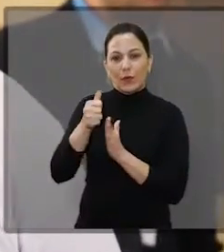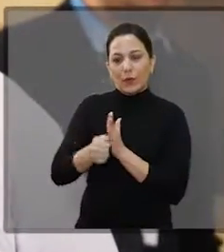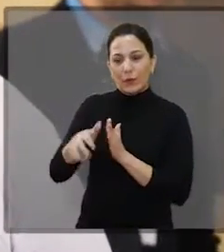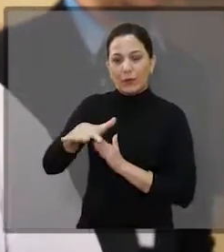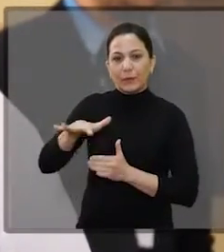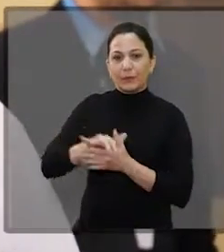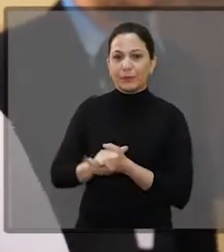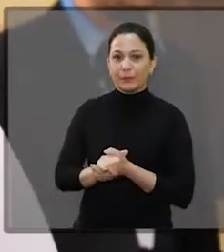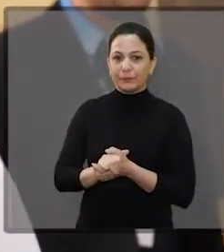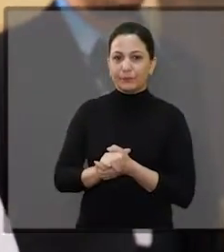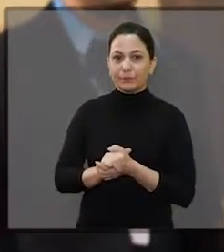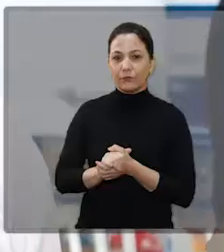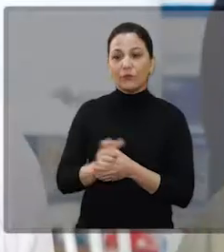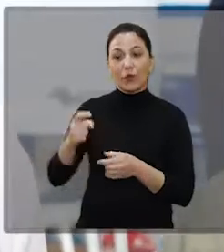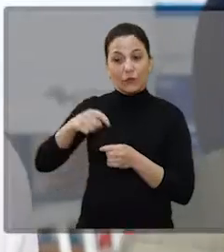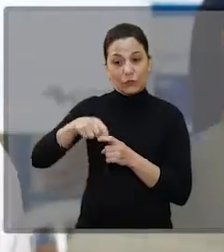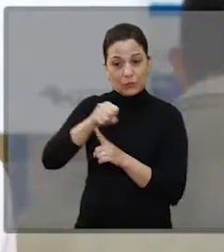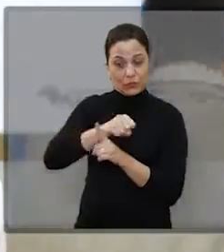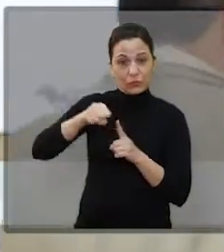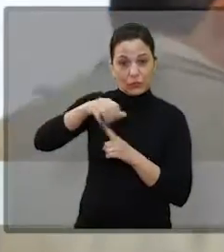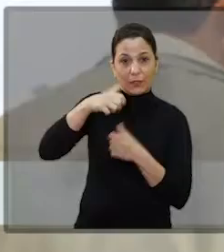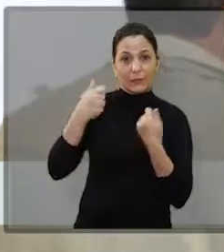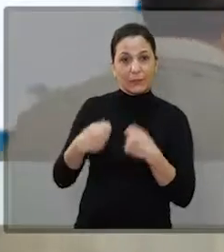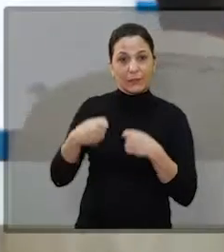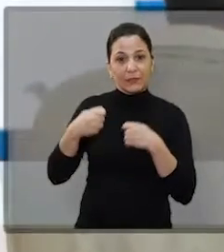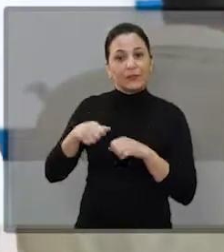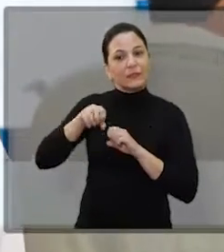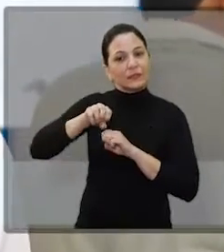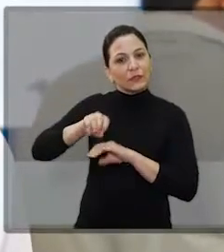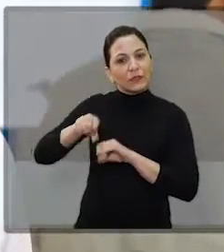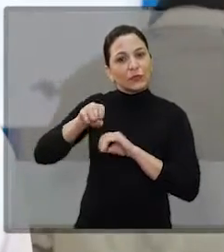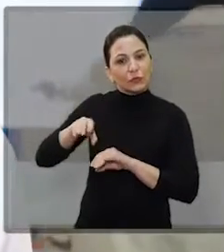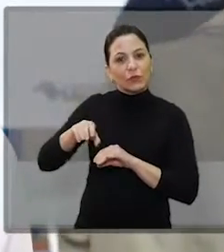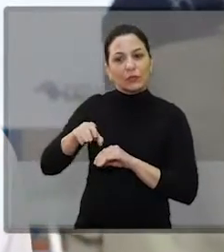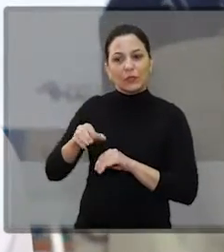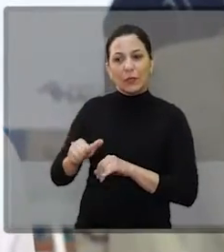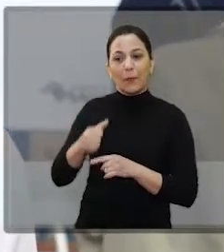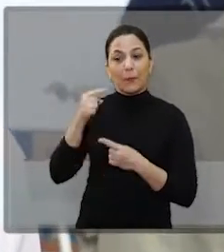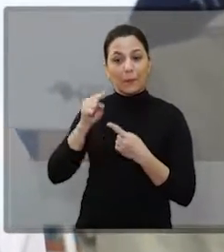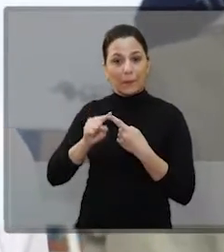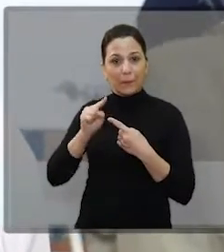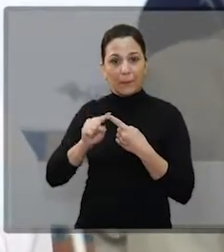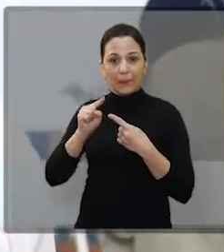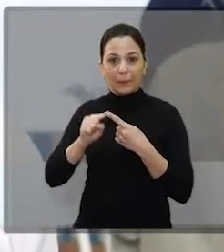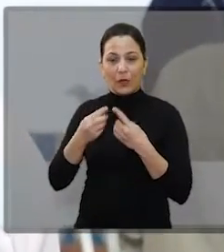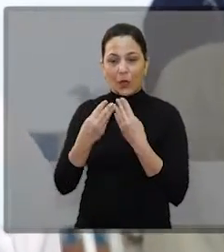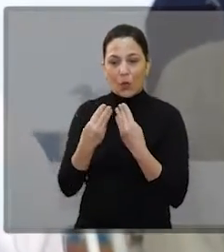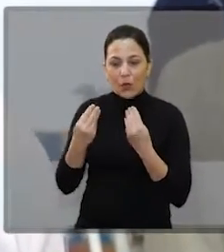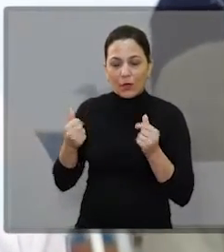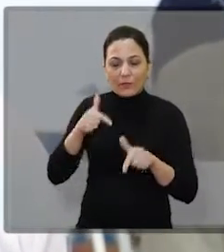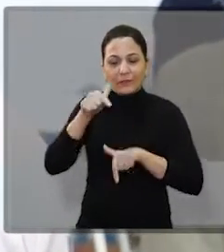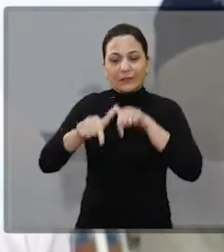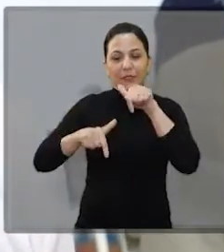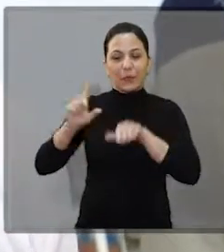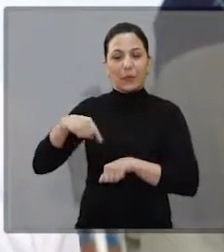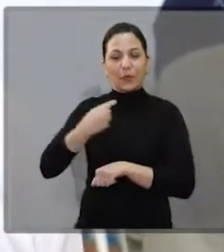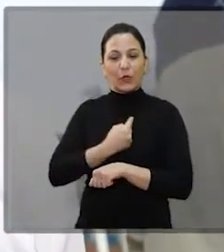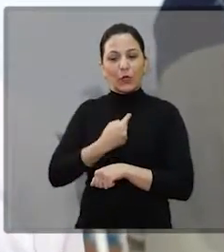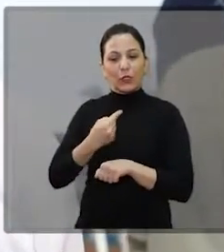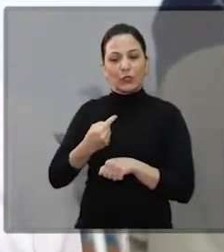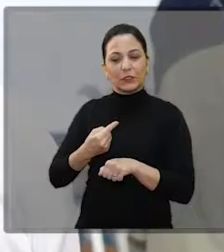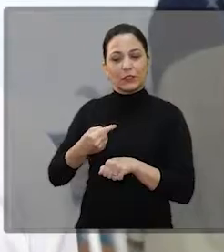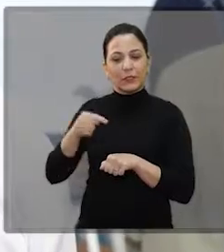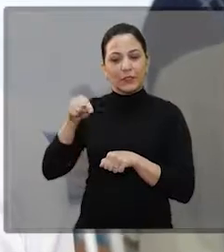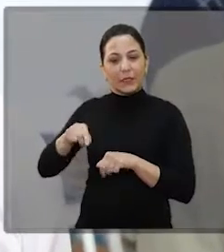iniciativa da unidade de Araraquara. Para reintegrar a sociedade, é preciso educação, em primeiro lugar. E qualidade